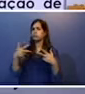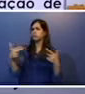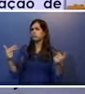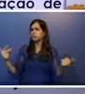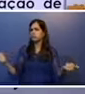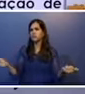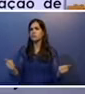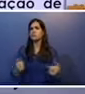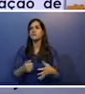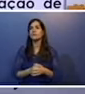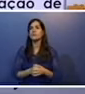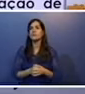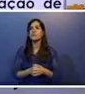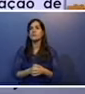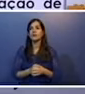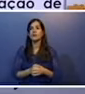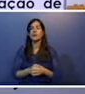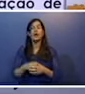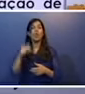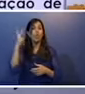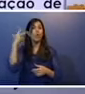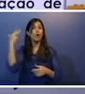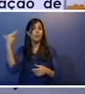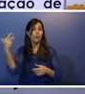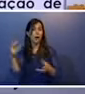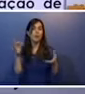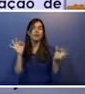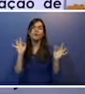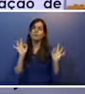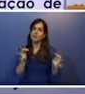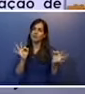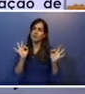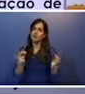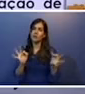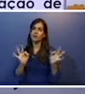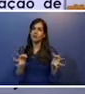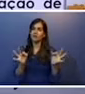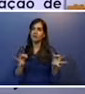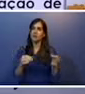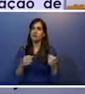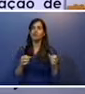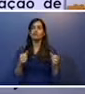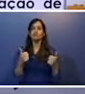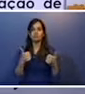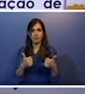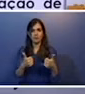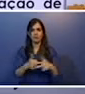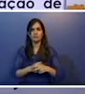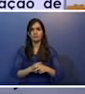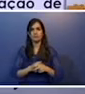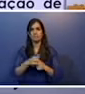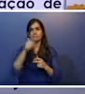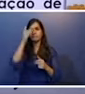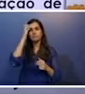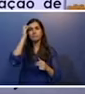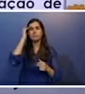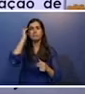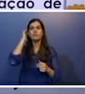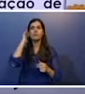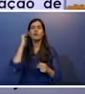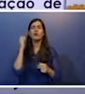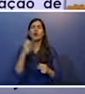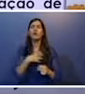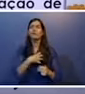ações, que são comuns e perfeitamente plausíveis e exemplares. A função dele